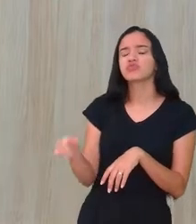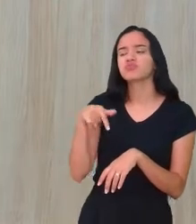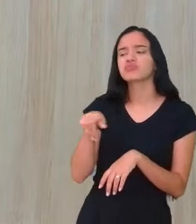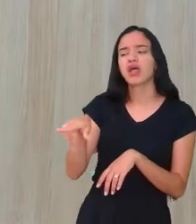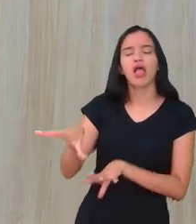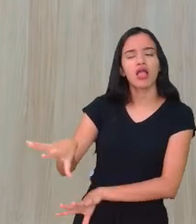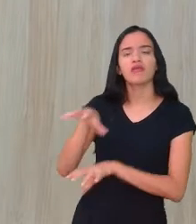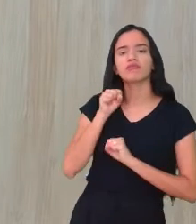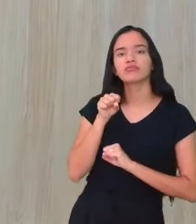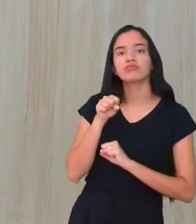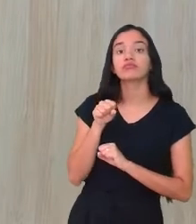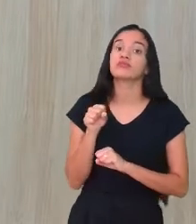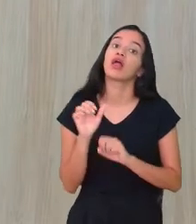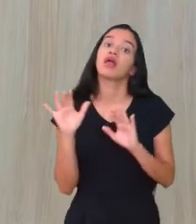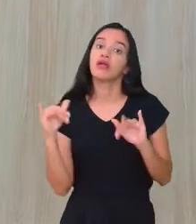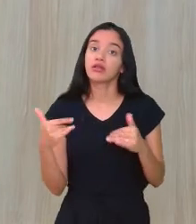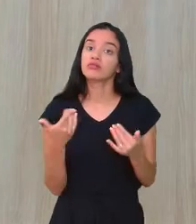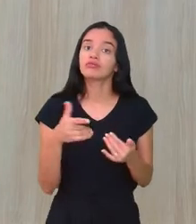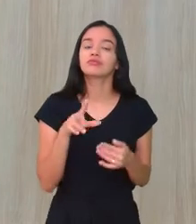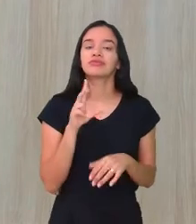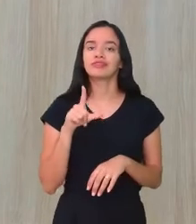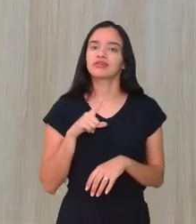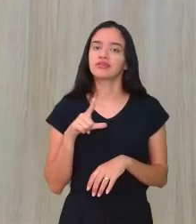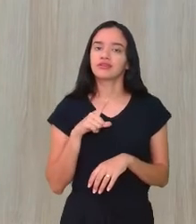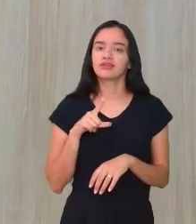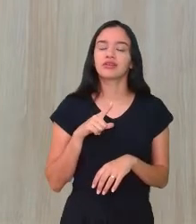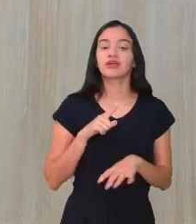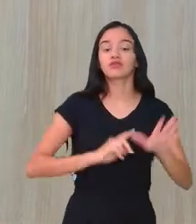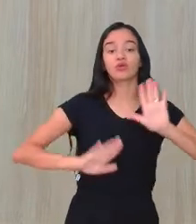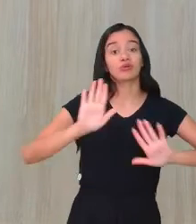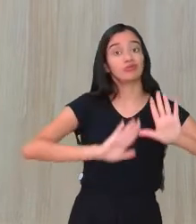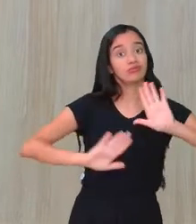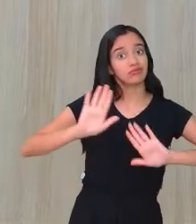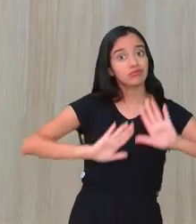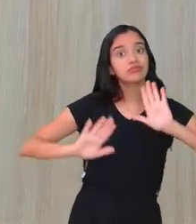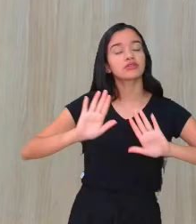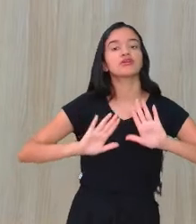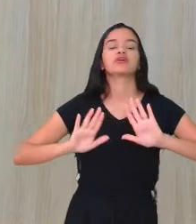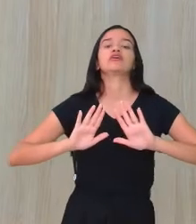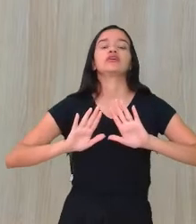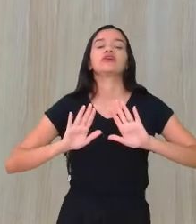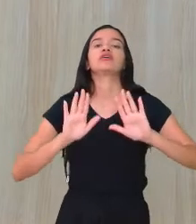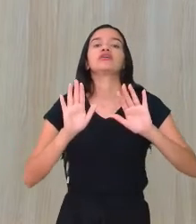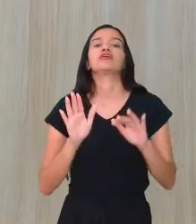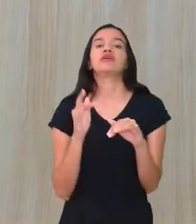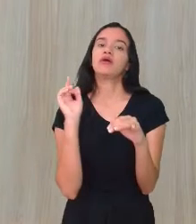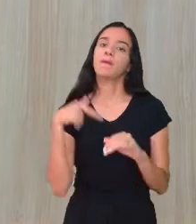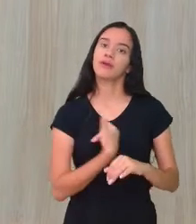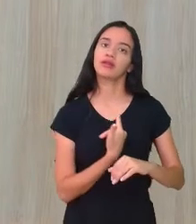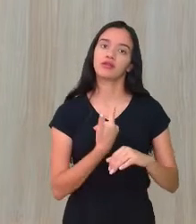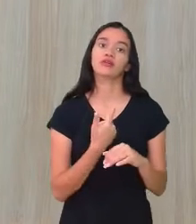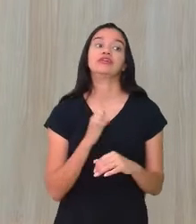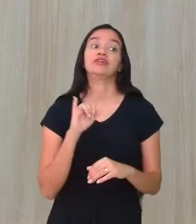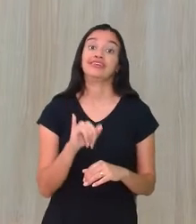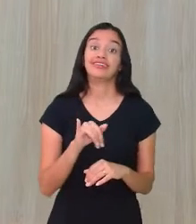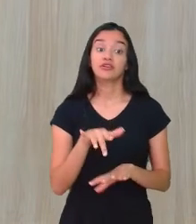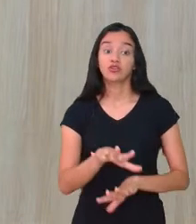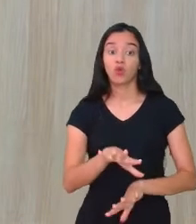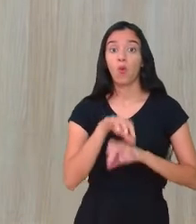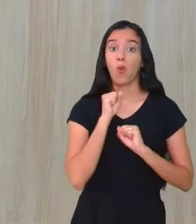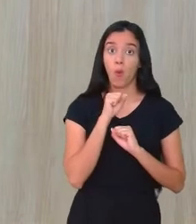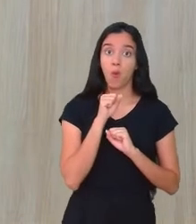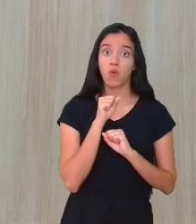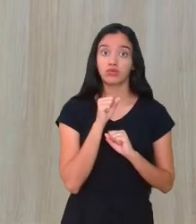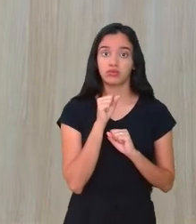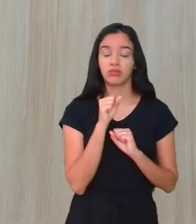não está infectada. Então, a gente tem que ter esse cuidado. Tem que ter o cuidado para a gente, se eu estou contaminada por